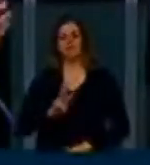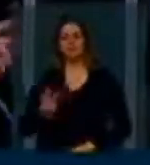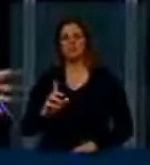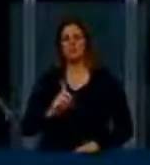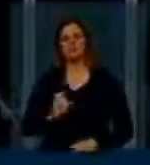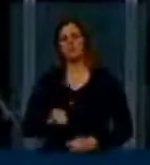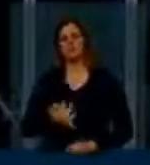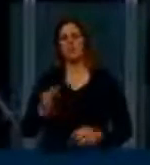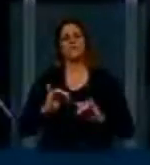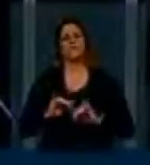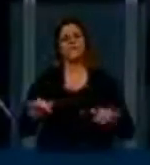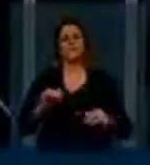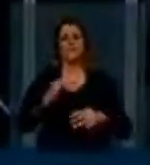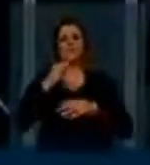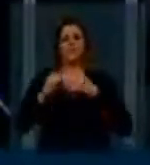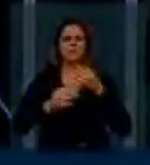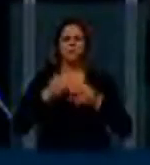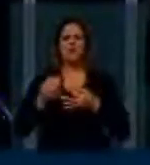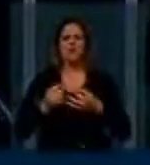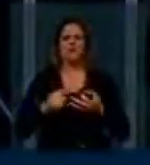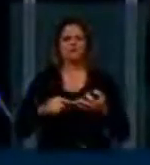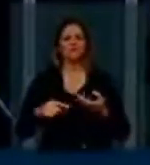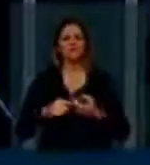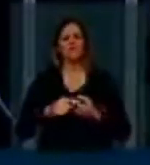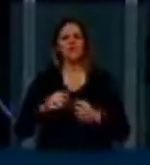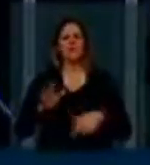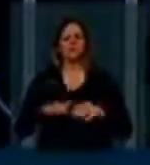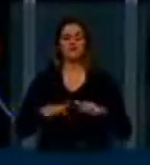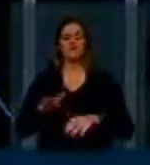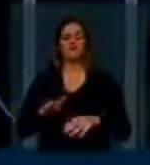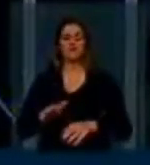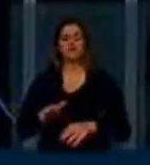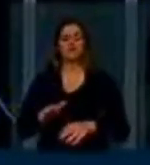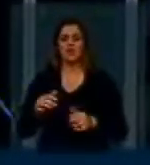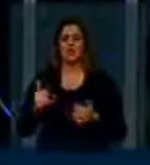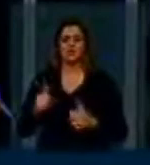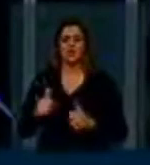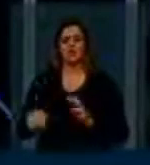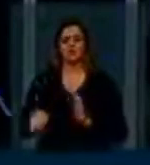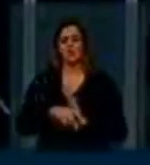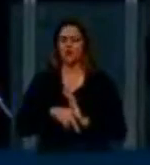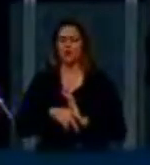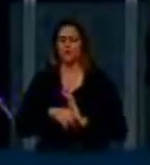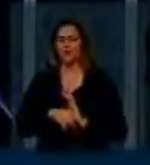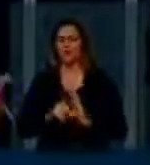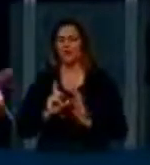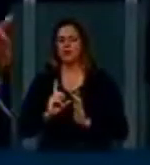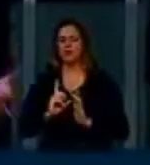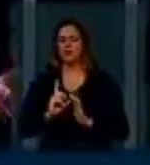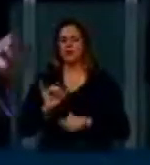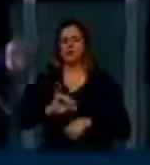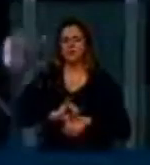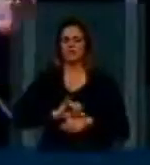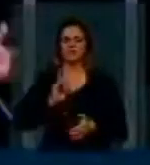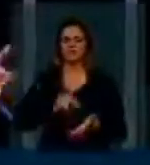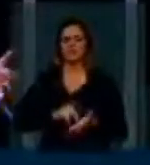comentários, e muitas vezes são julgados e condenados antes mesmo de se julgar se aquele conteúdo pode ser